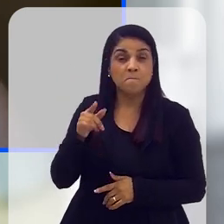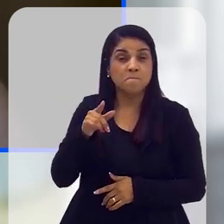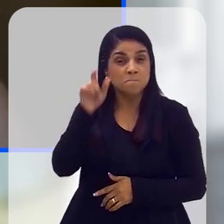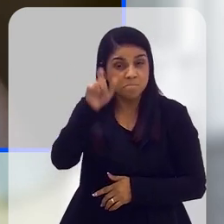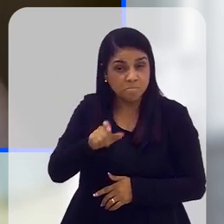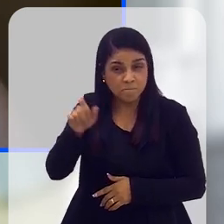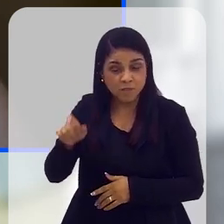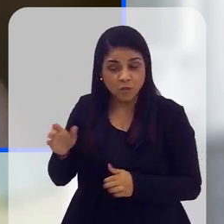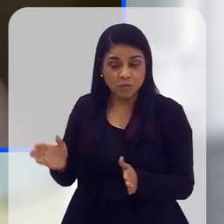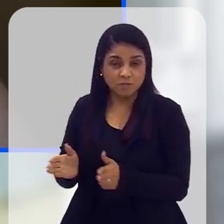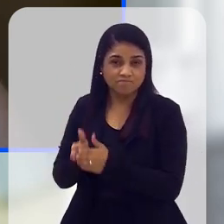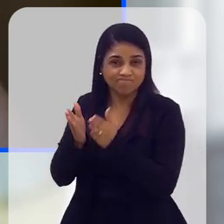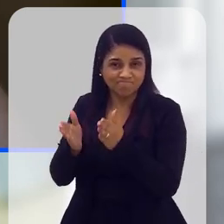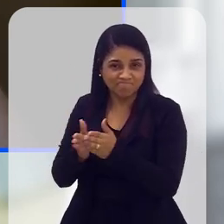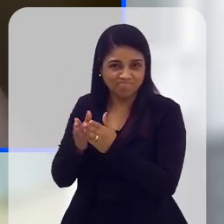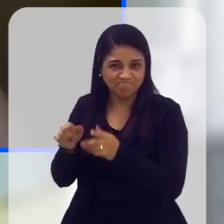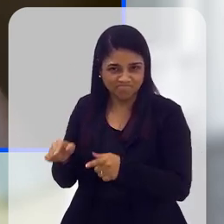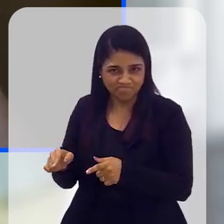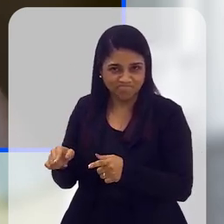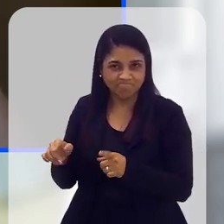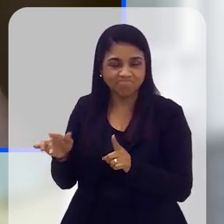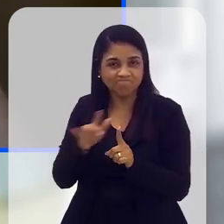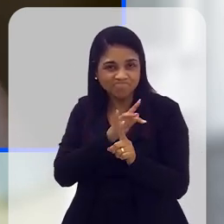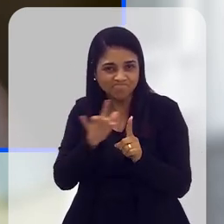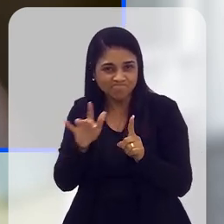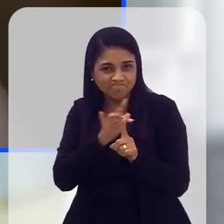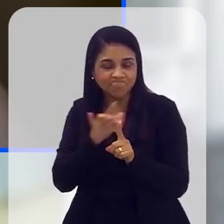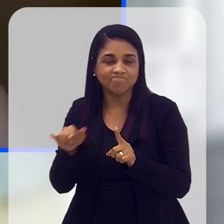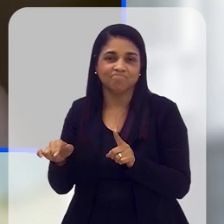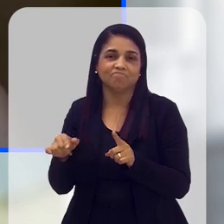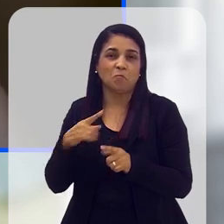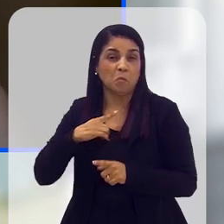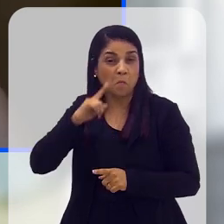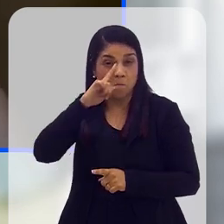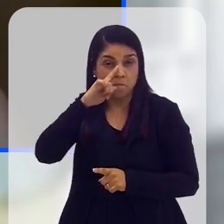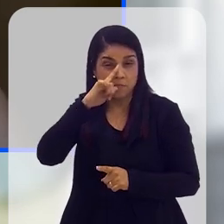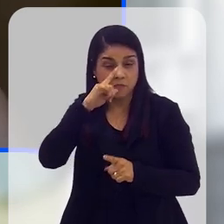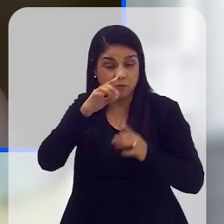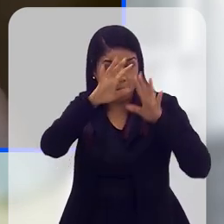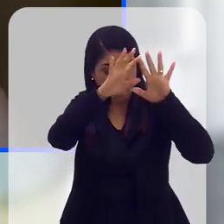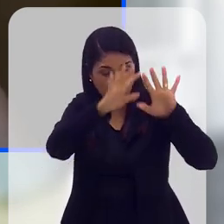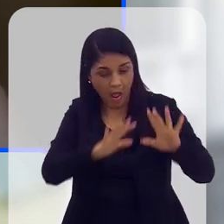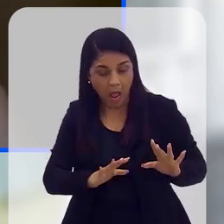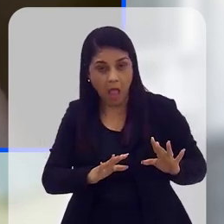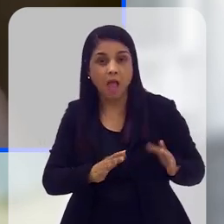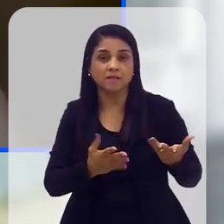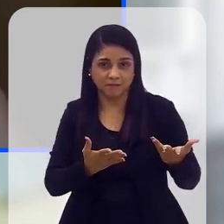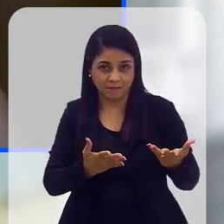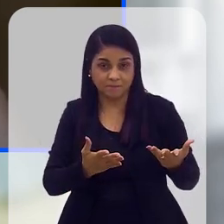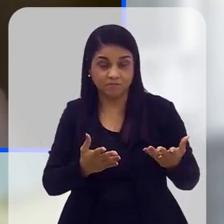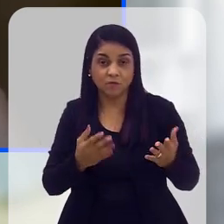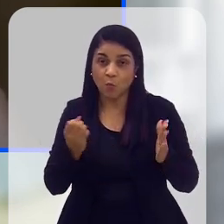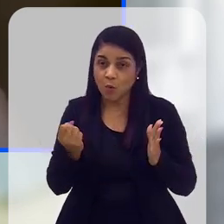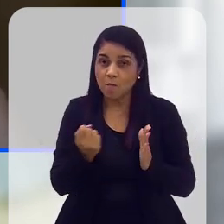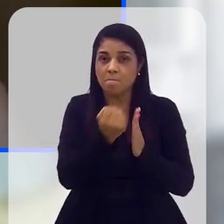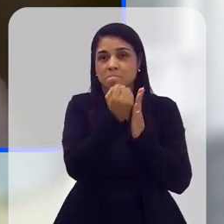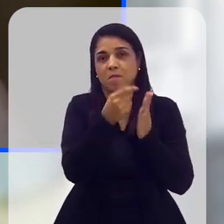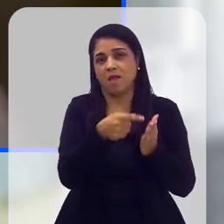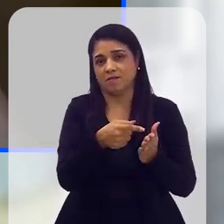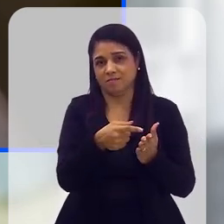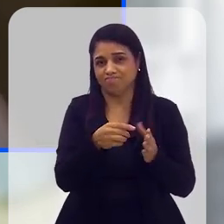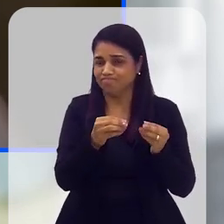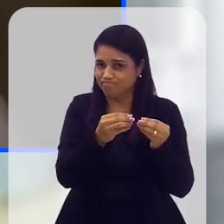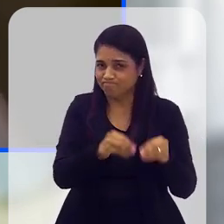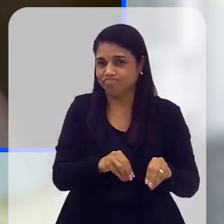são pessoas mais vulneráveis, pessoas que estão mais à mercê desses riscos e, consequentemente, o impacto